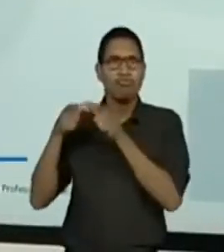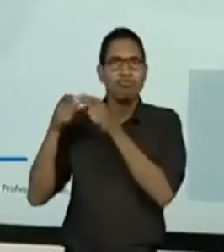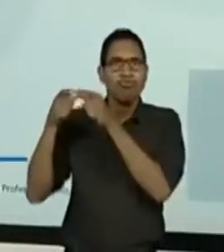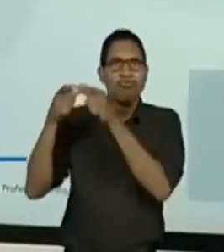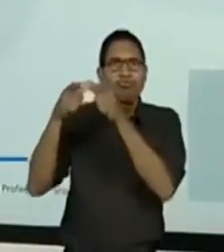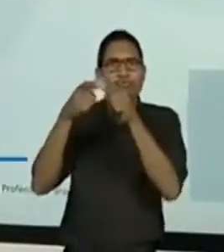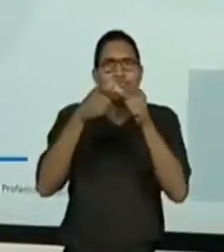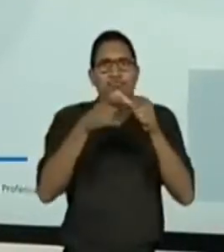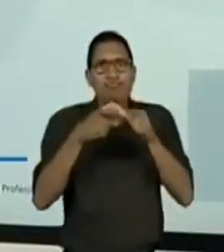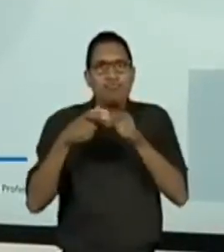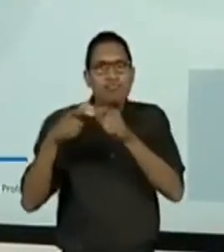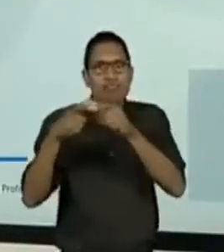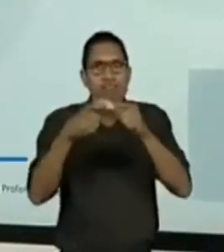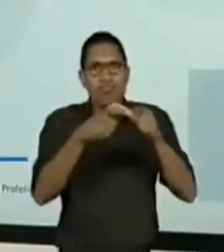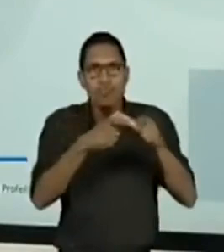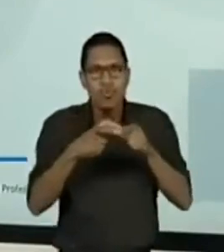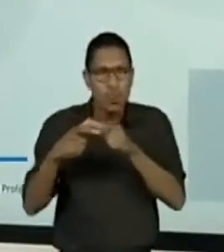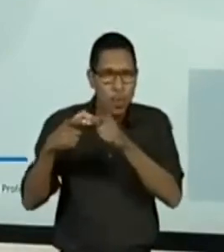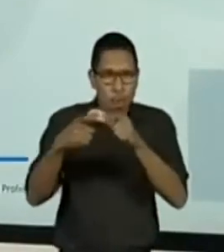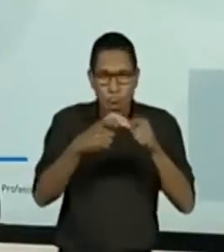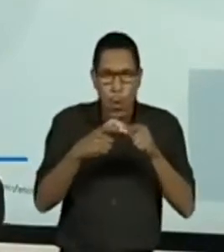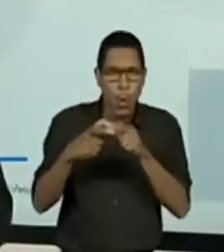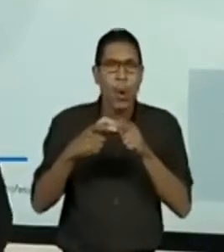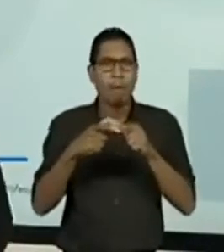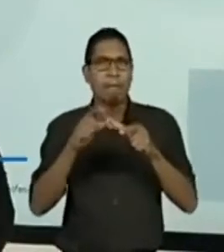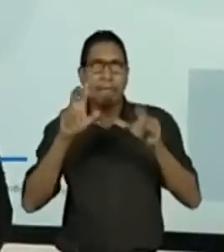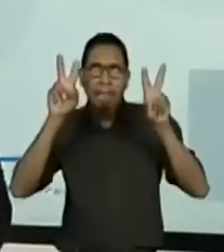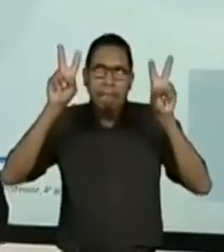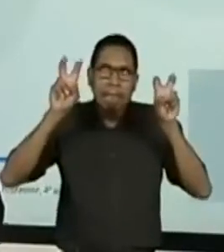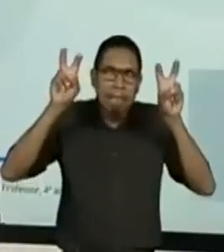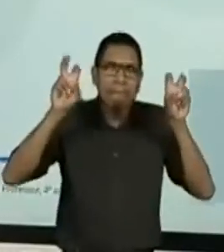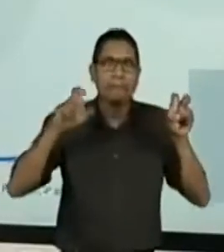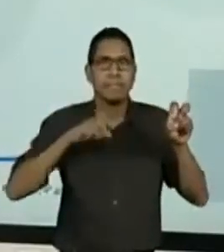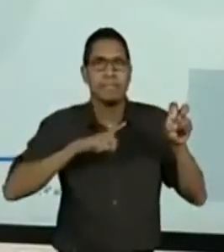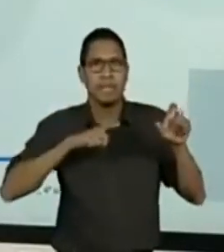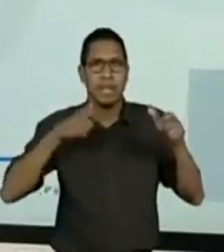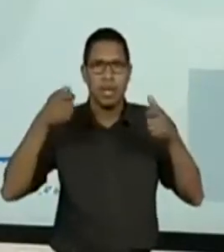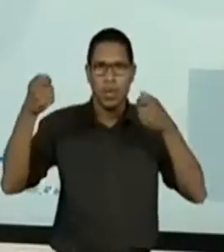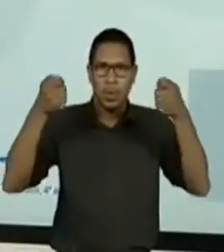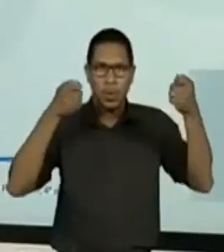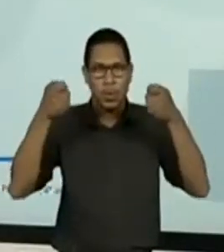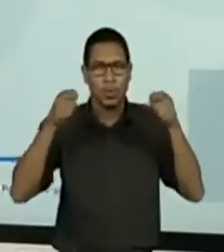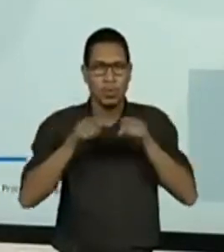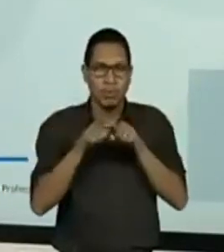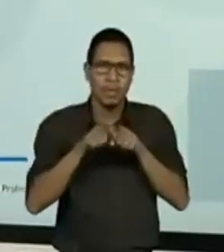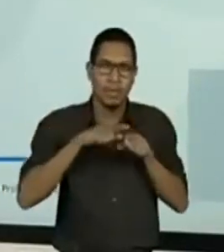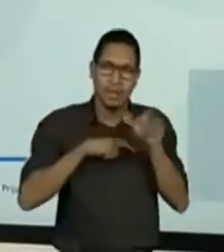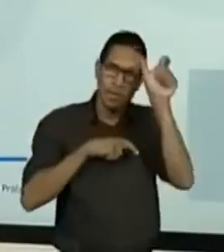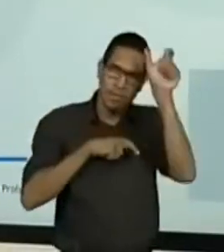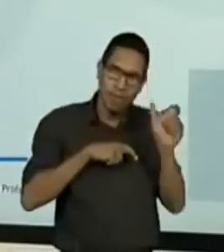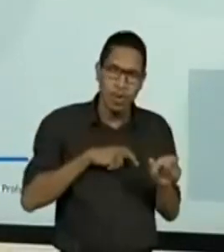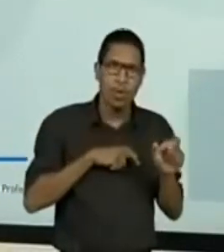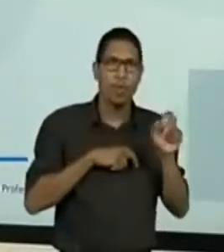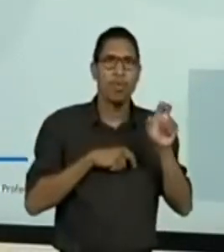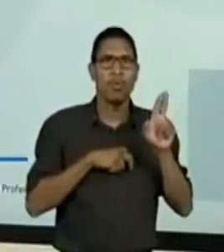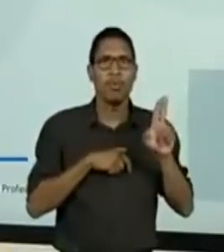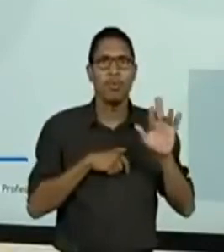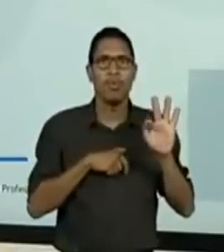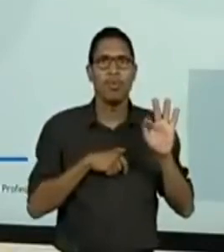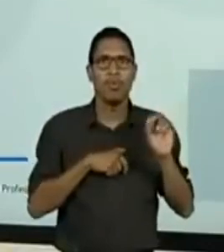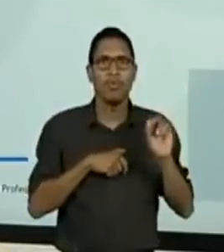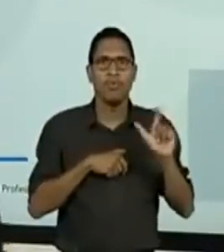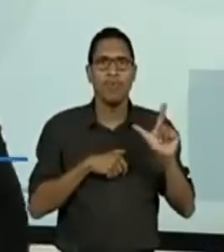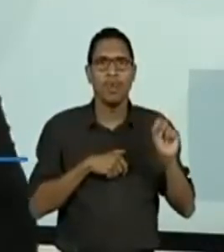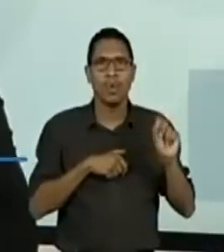uma grande guerra, vamos dizer assim, entre os ufólogos, que são as pessoas que acreditam na